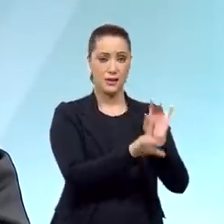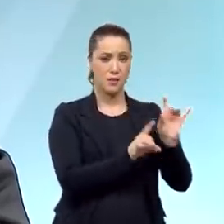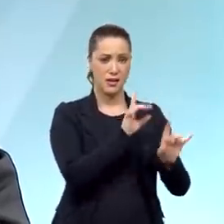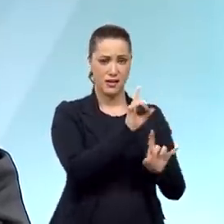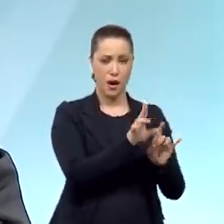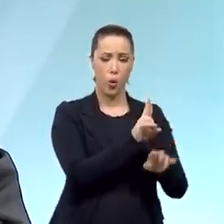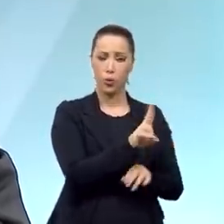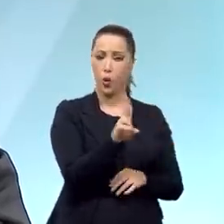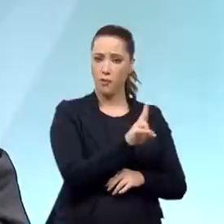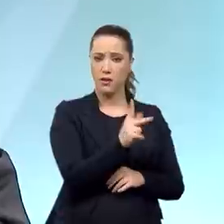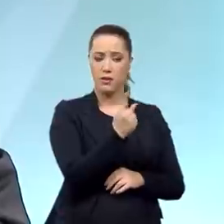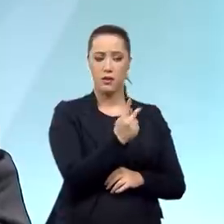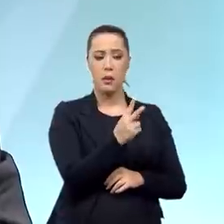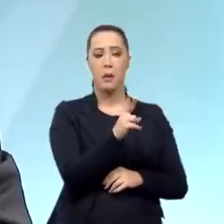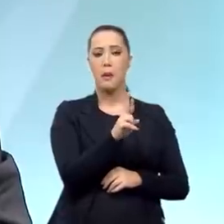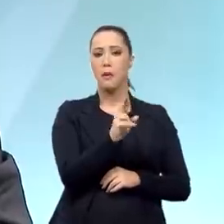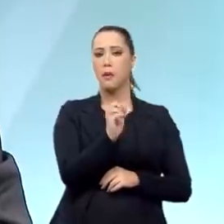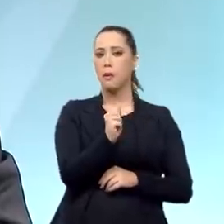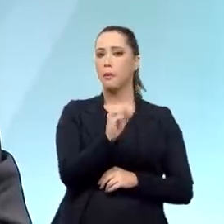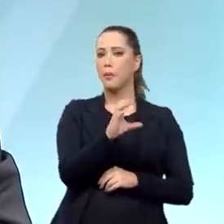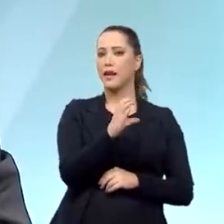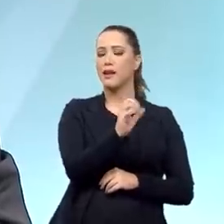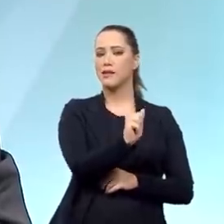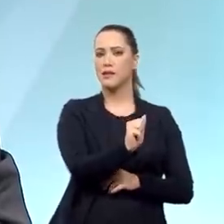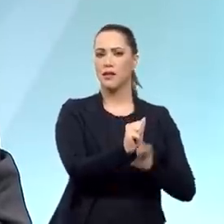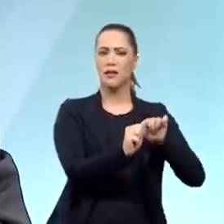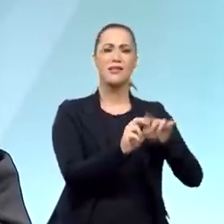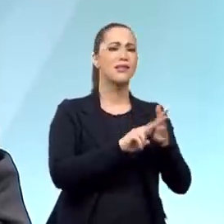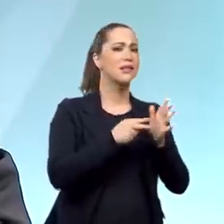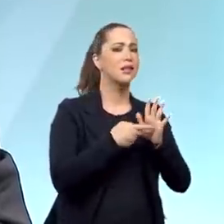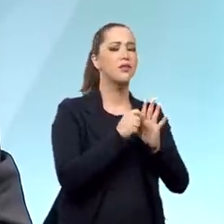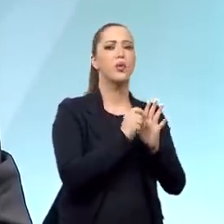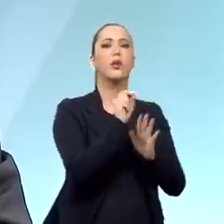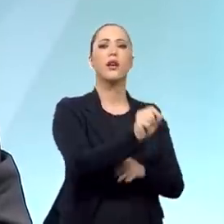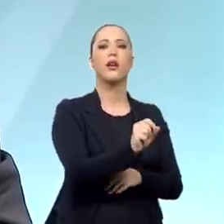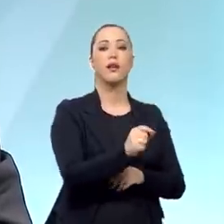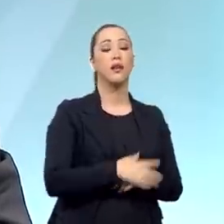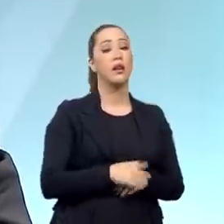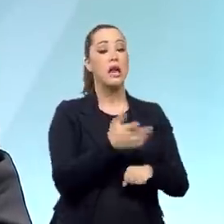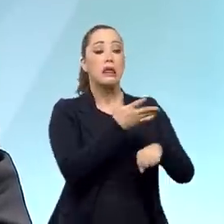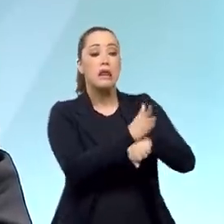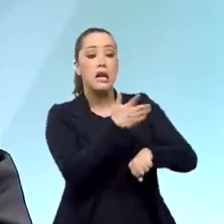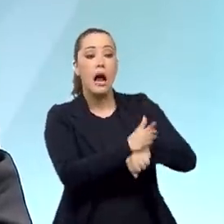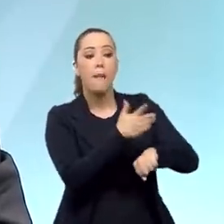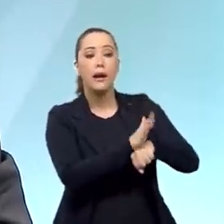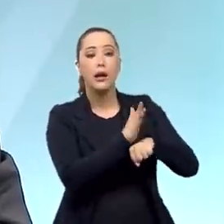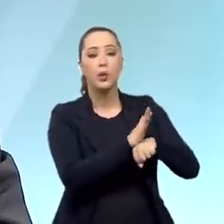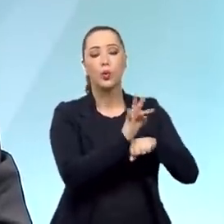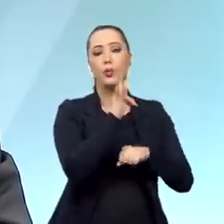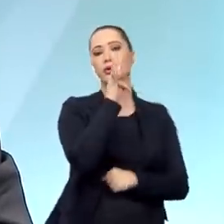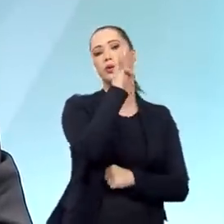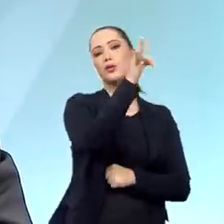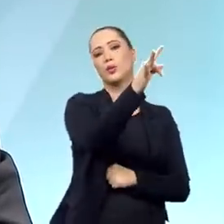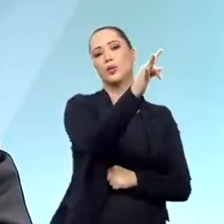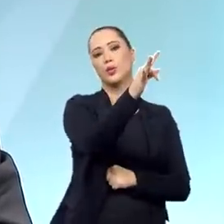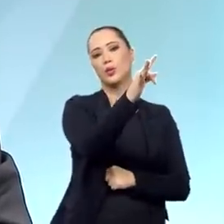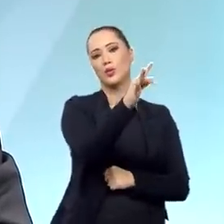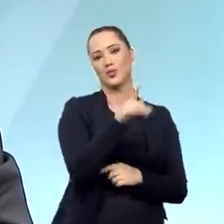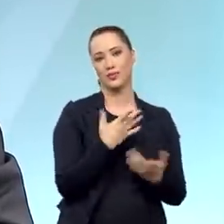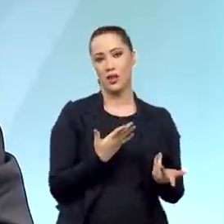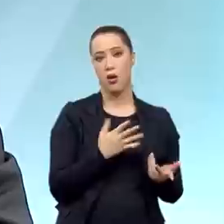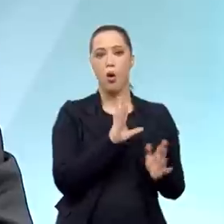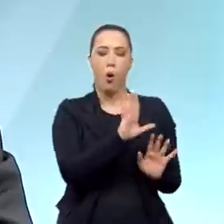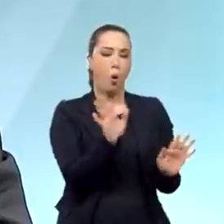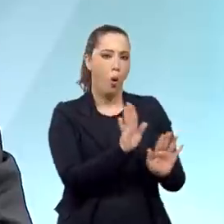se perguntava, você sentou praça, né? Ele vai ser o quê? Vai ser tenente? Vai ser capitão? Não, ele vai ser pracinha.